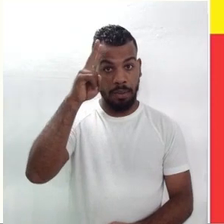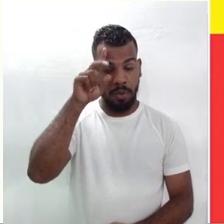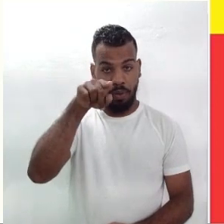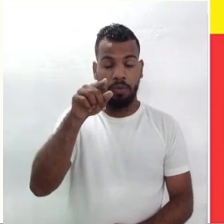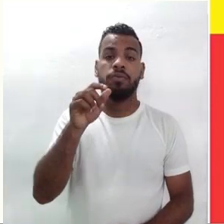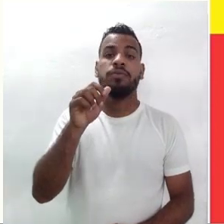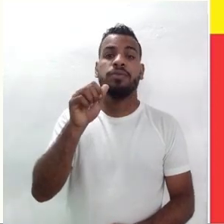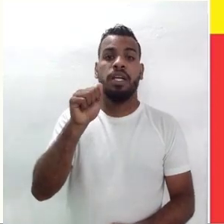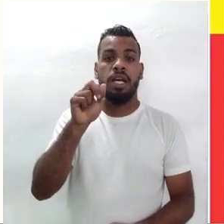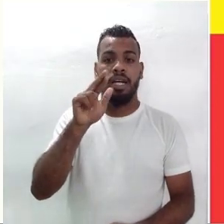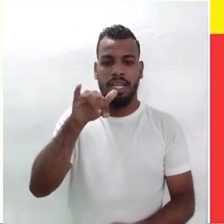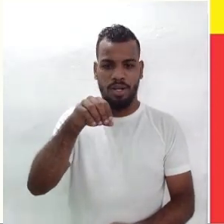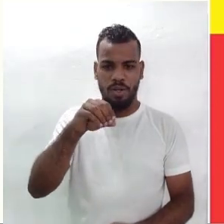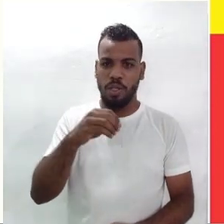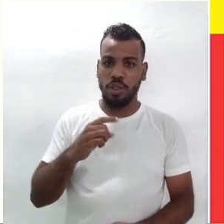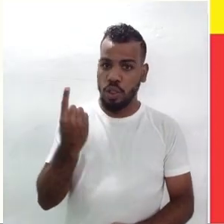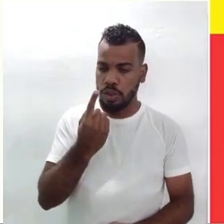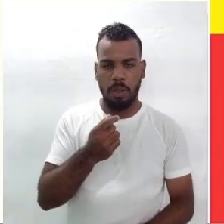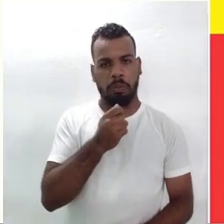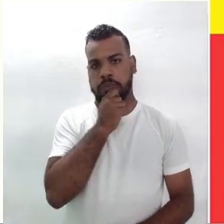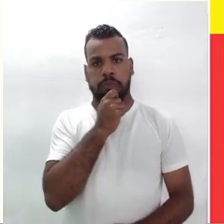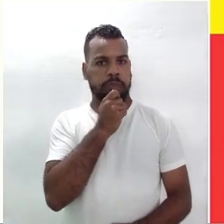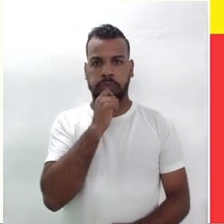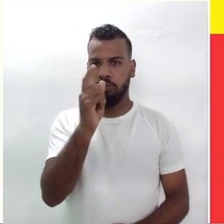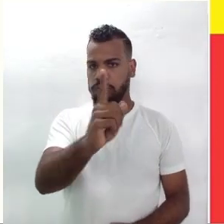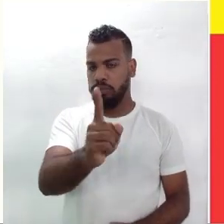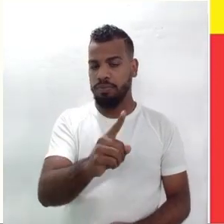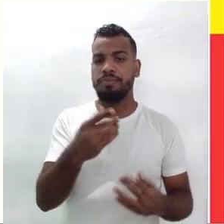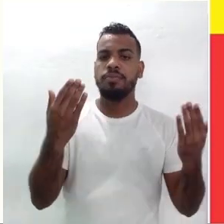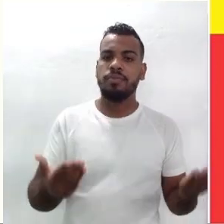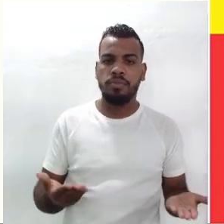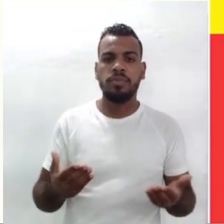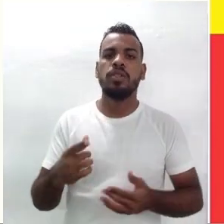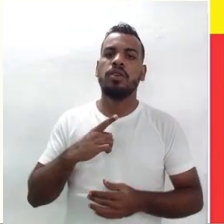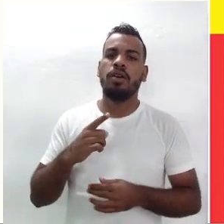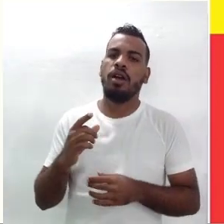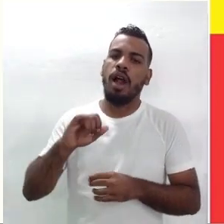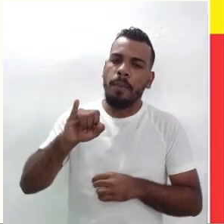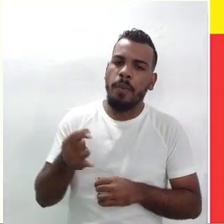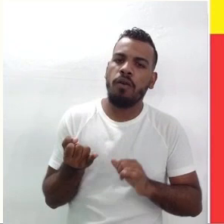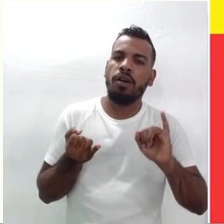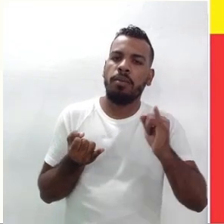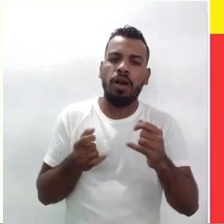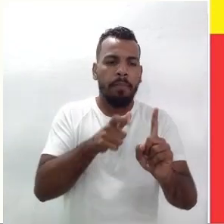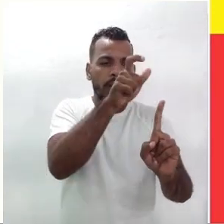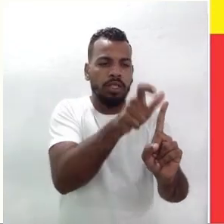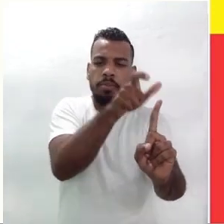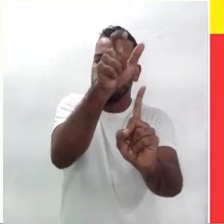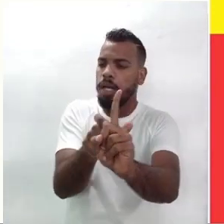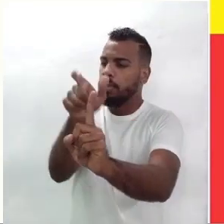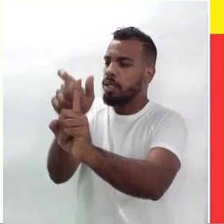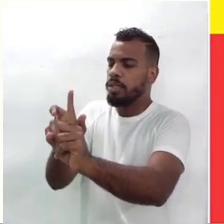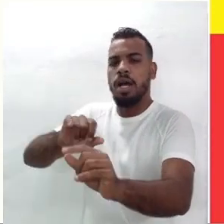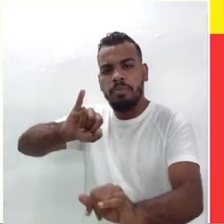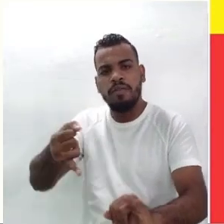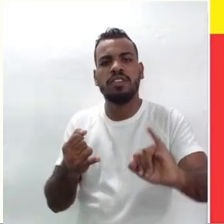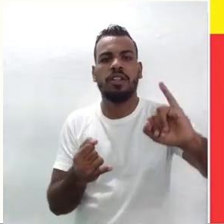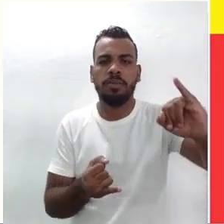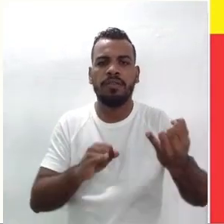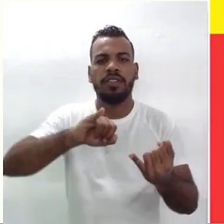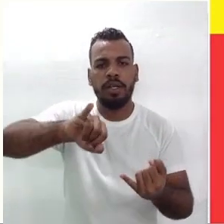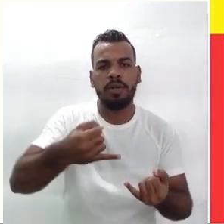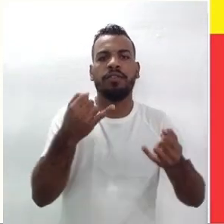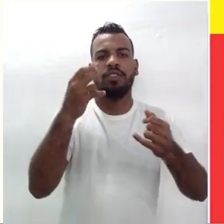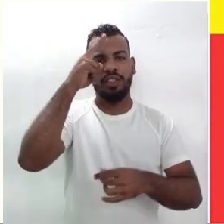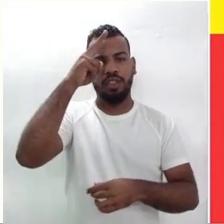não estava sozinho nessa jornada armorial. Ele foi agregando outros personagens, outros artistas para